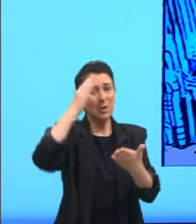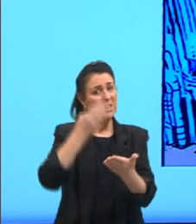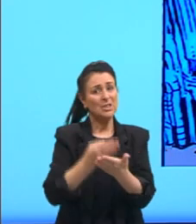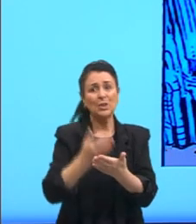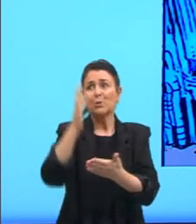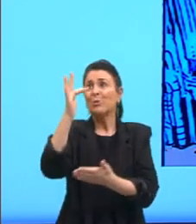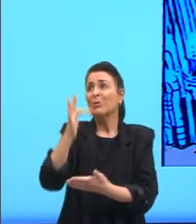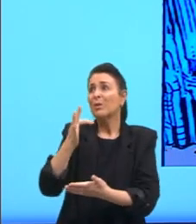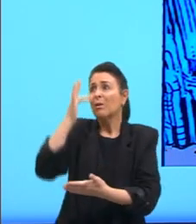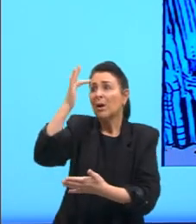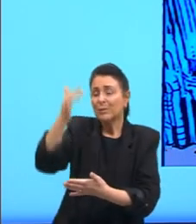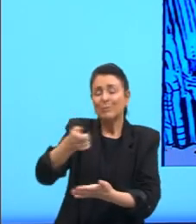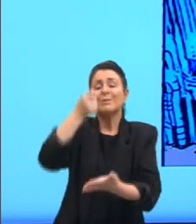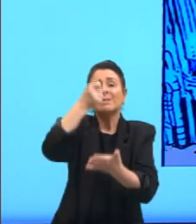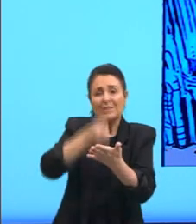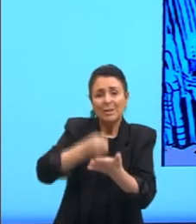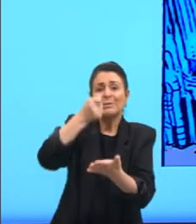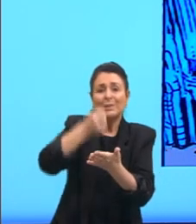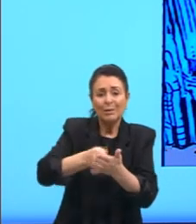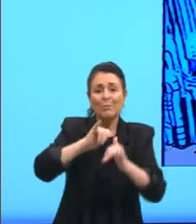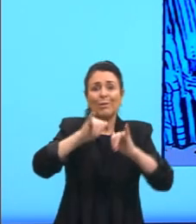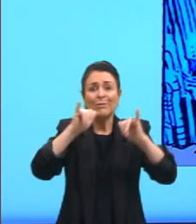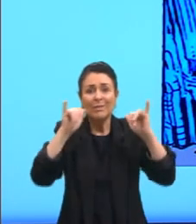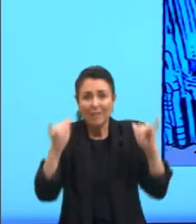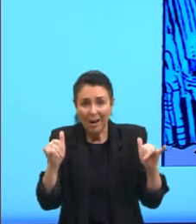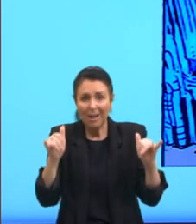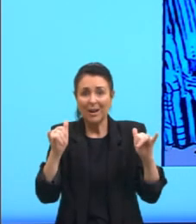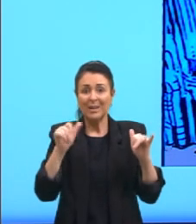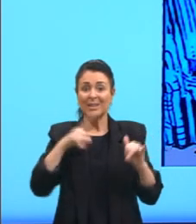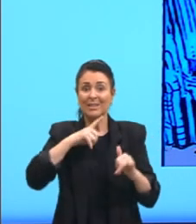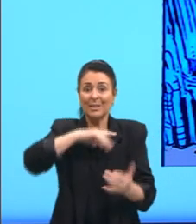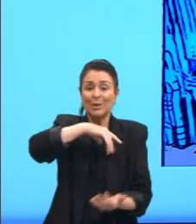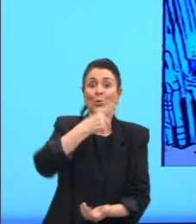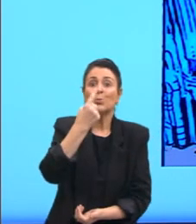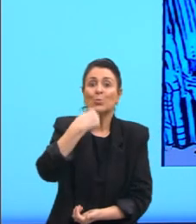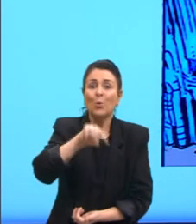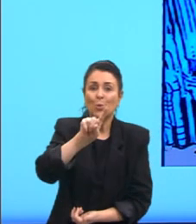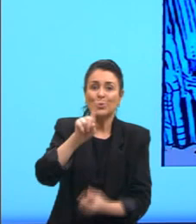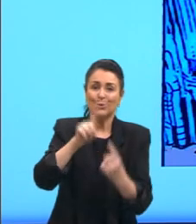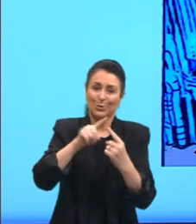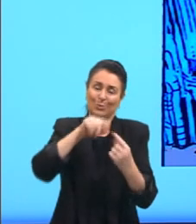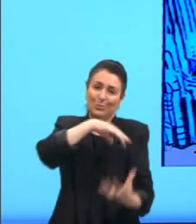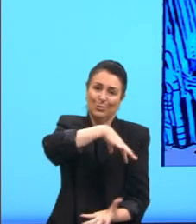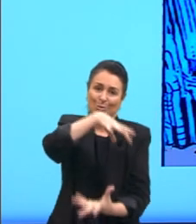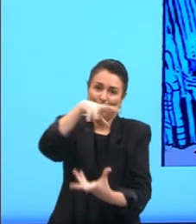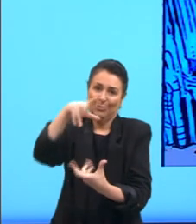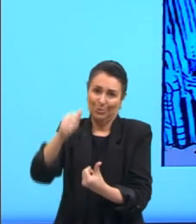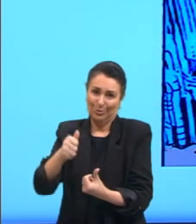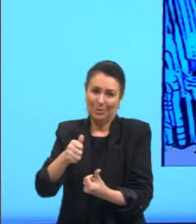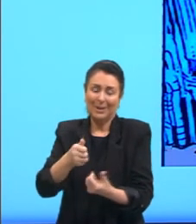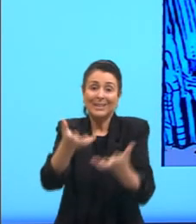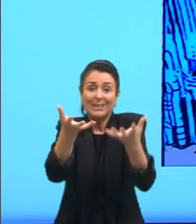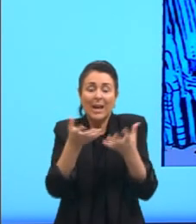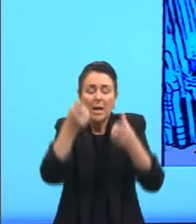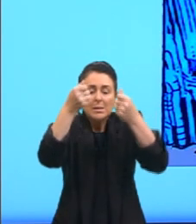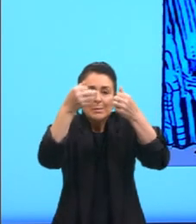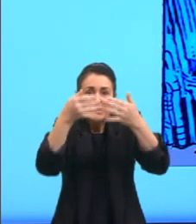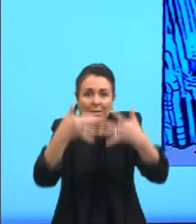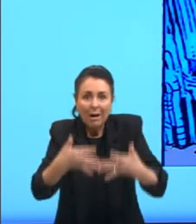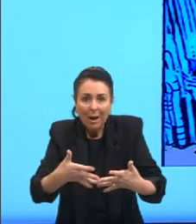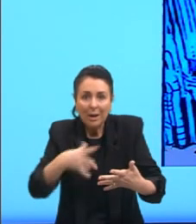que haveria saído da caverna, e voltado, tentar explicar, para as pessoas, que existe uma